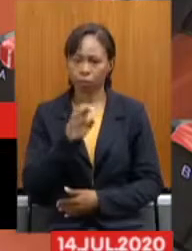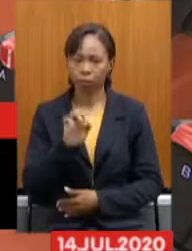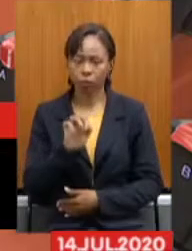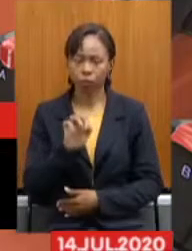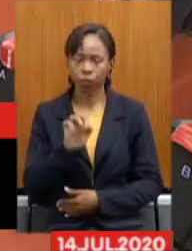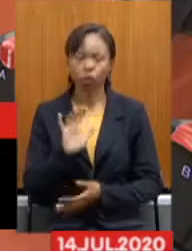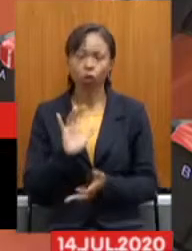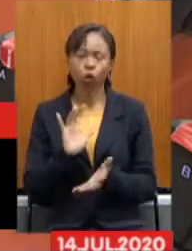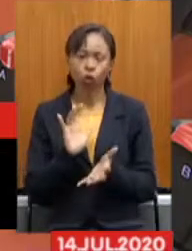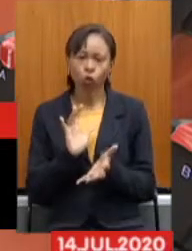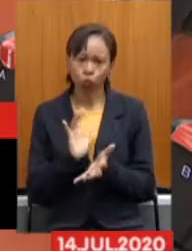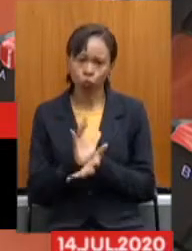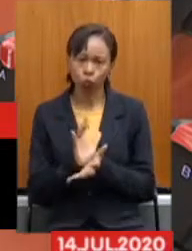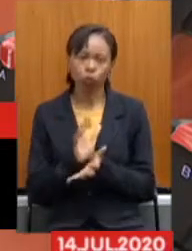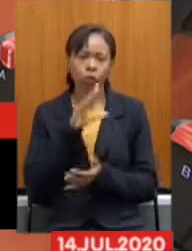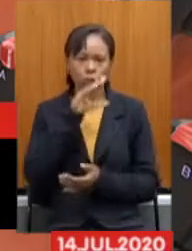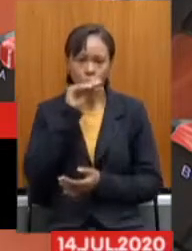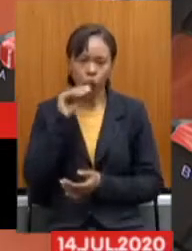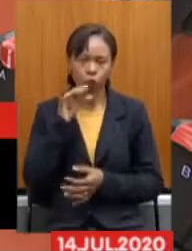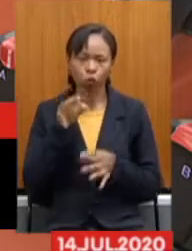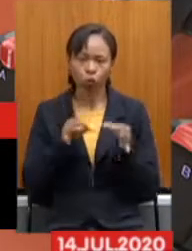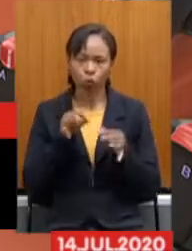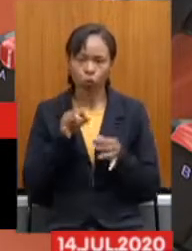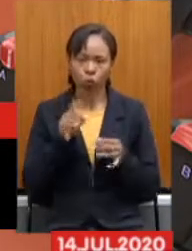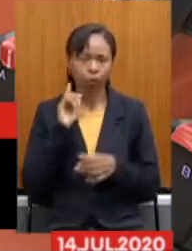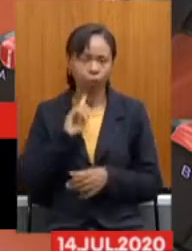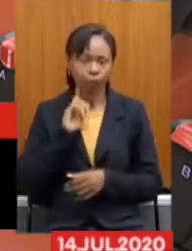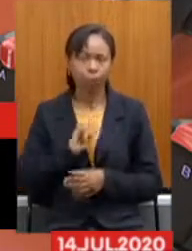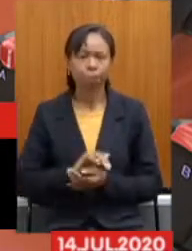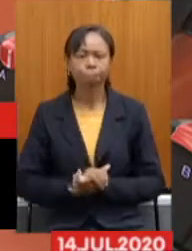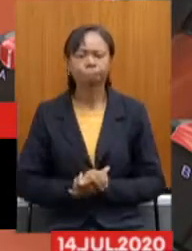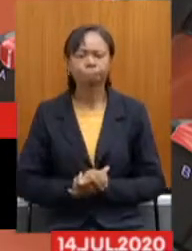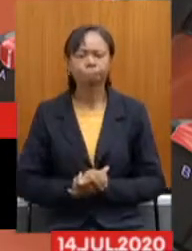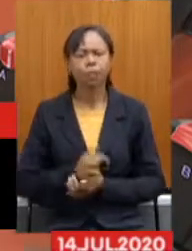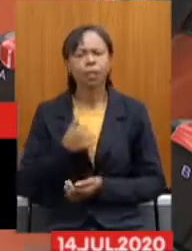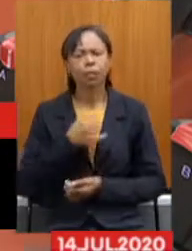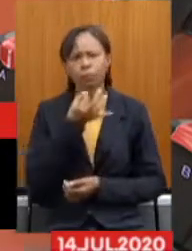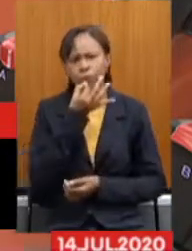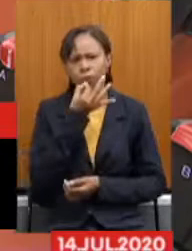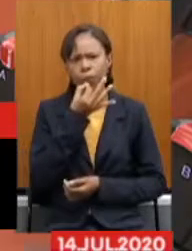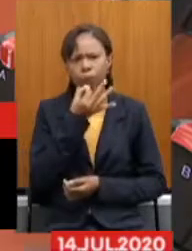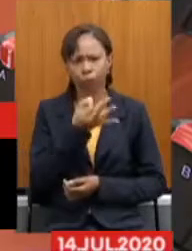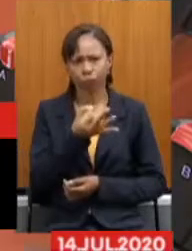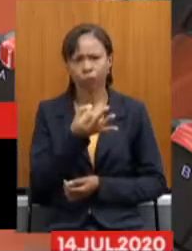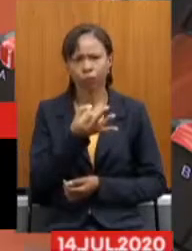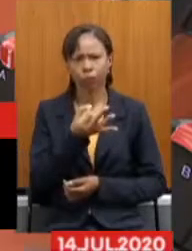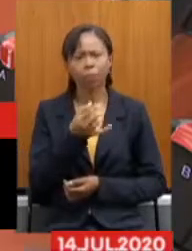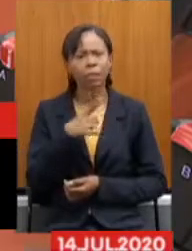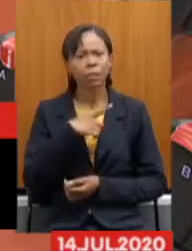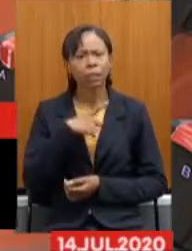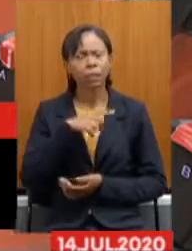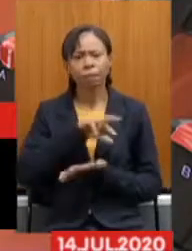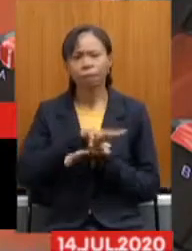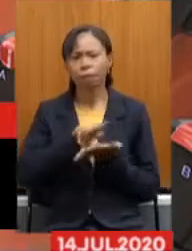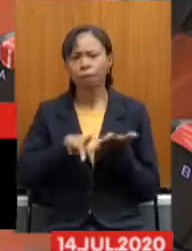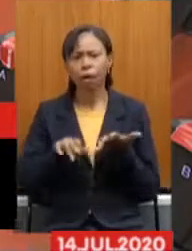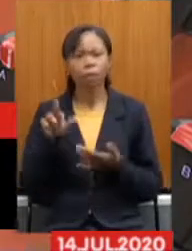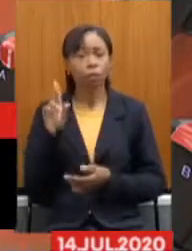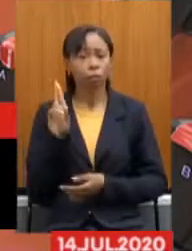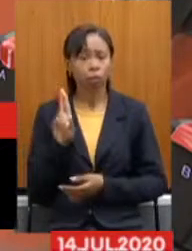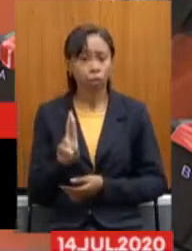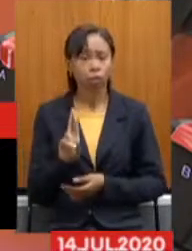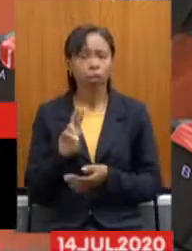Aproveitando Eu Deixo Uma sugestão Aqui Nós temos Vários Representantes Vários